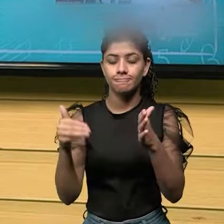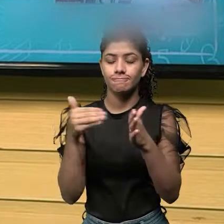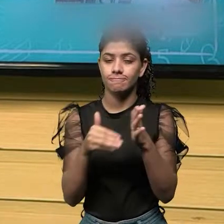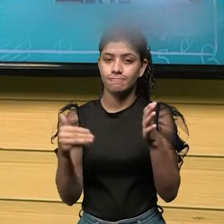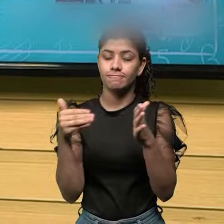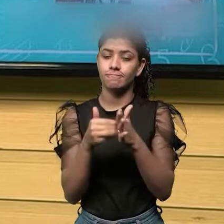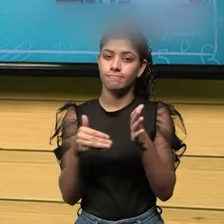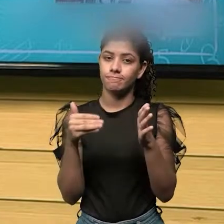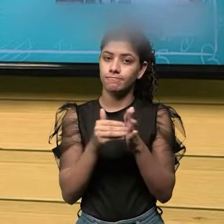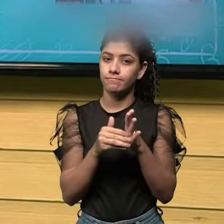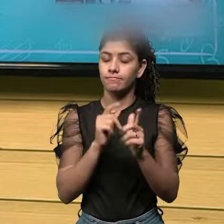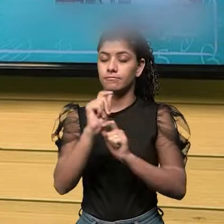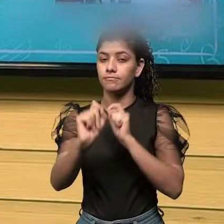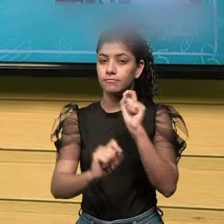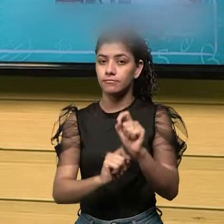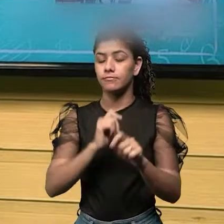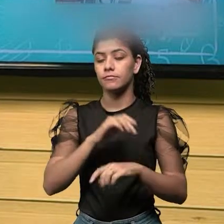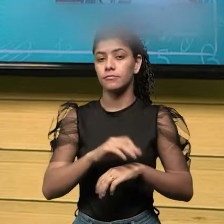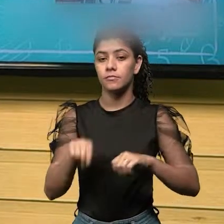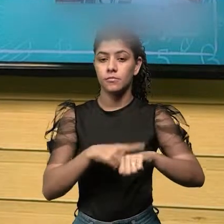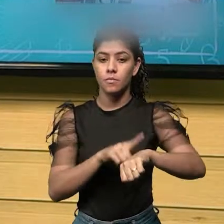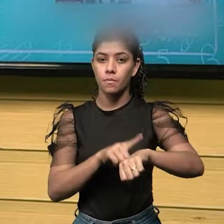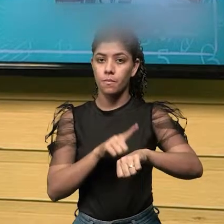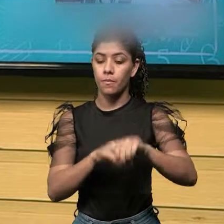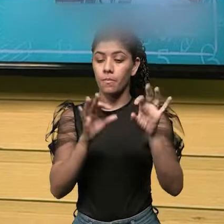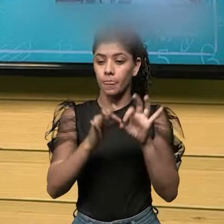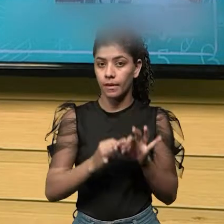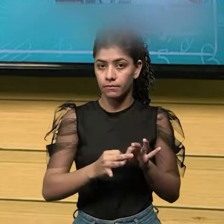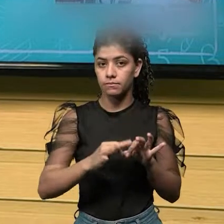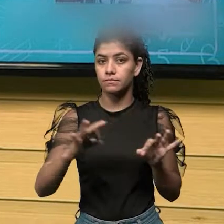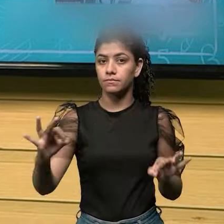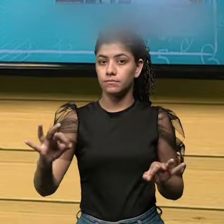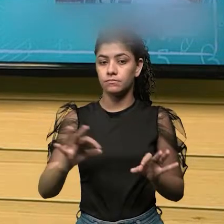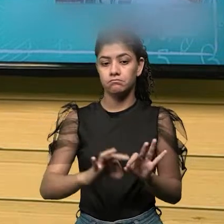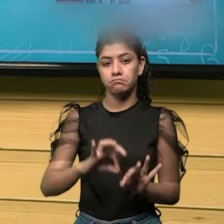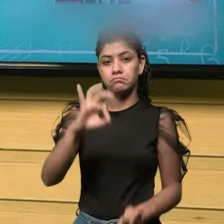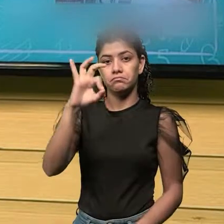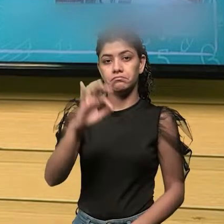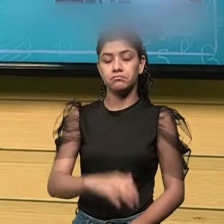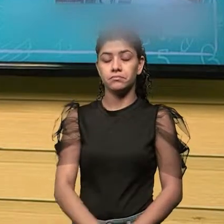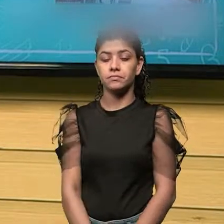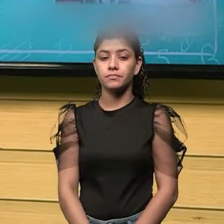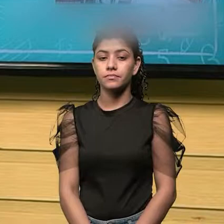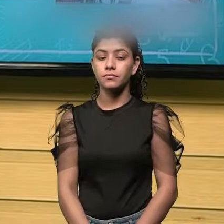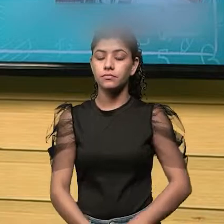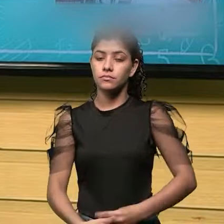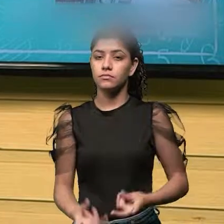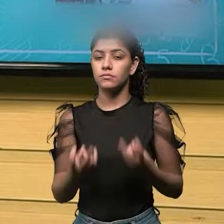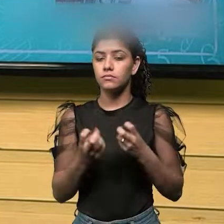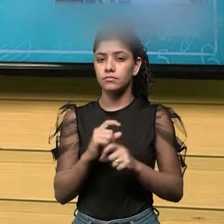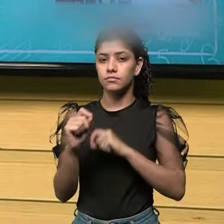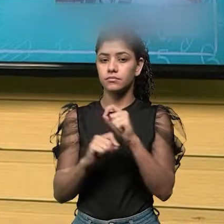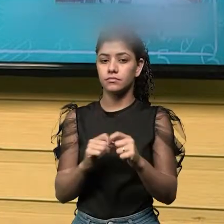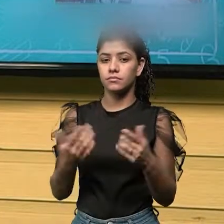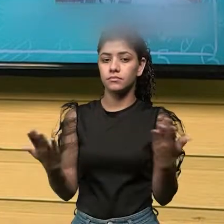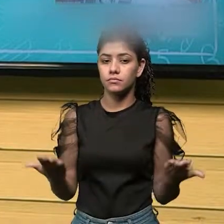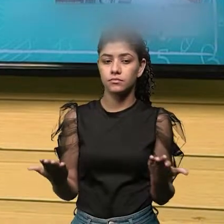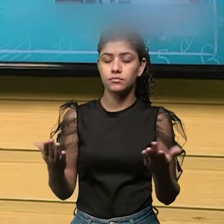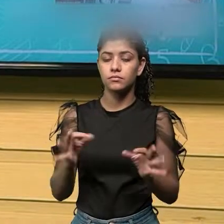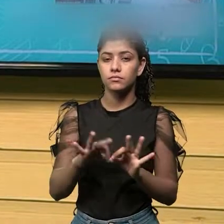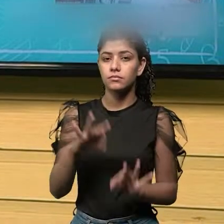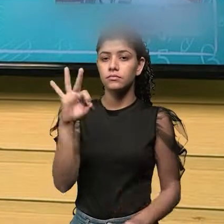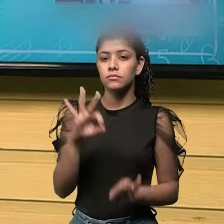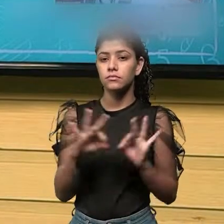muito na hora de tirarmos uma medida. Então, a gente vai ver aqui que uma medida